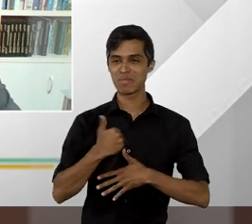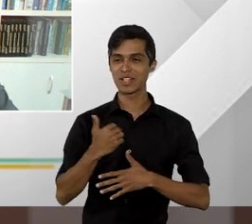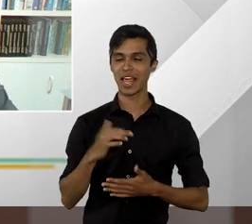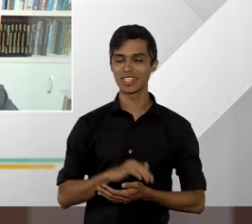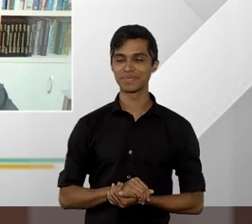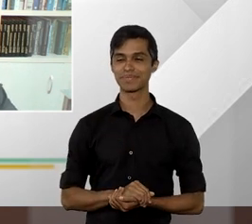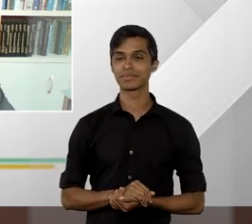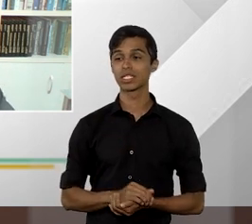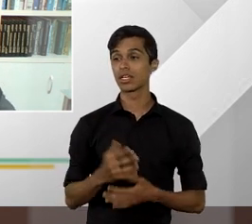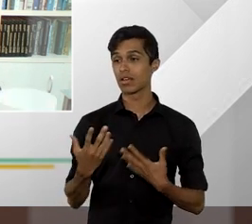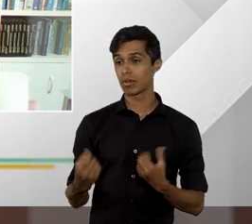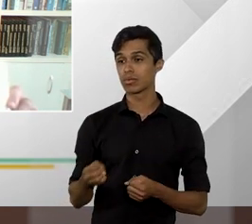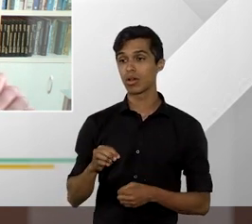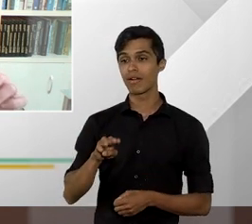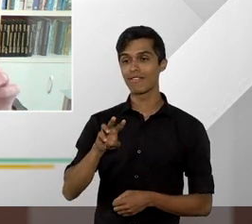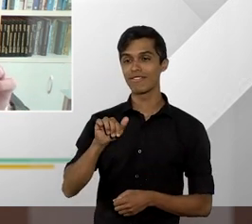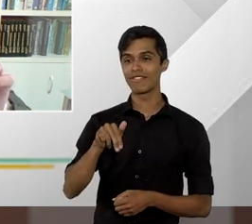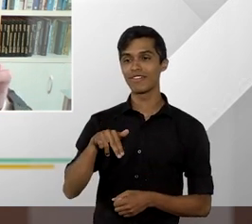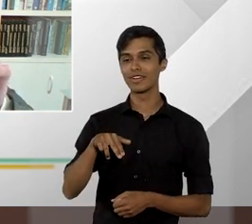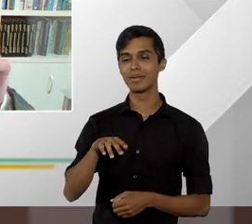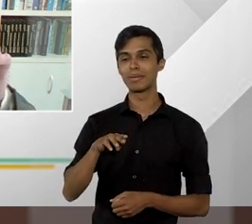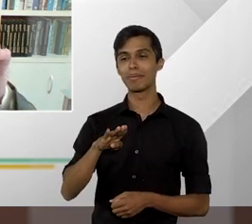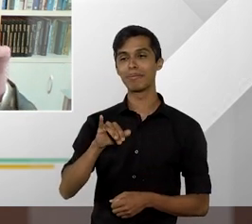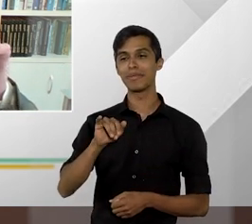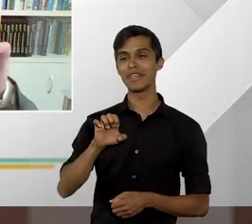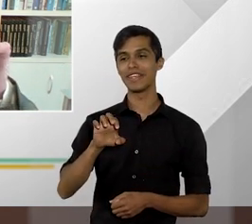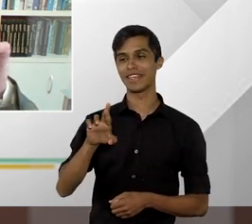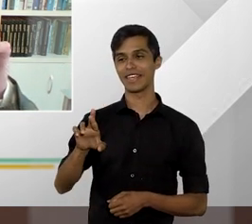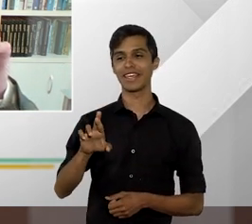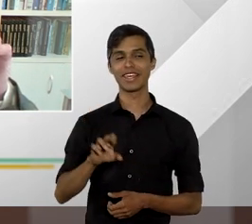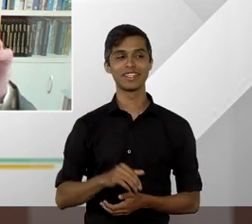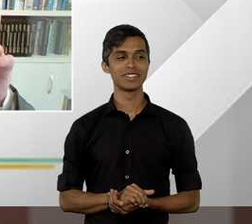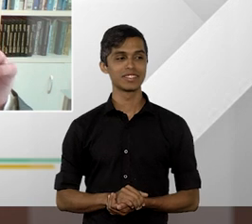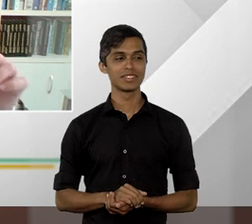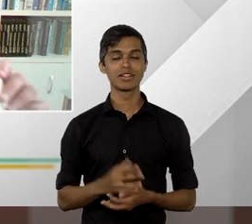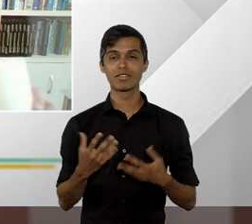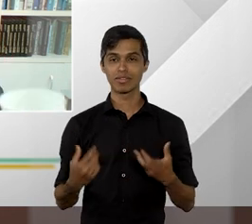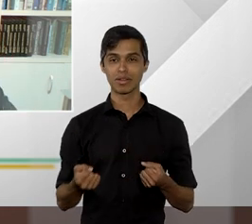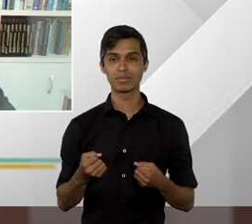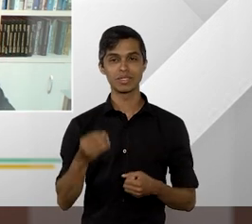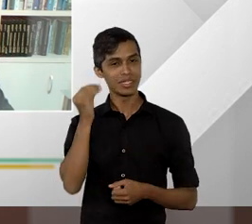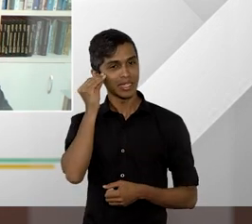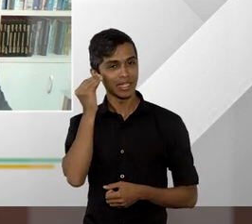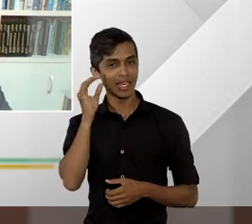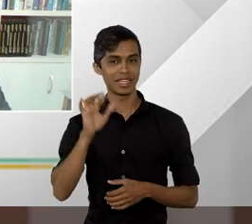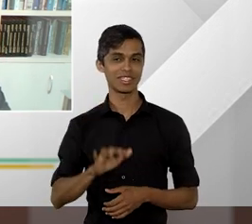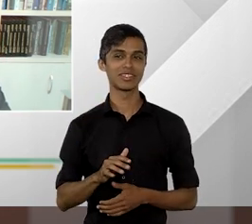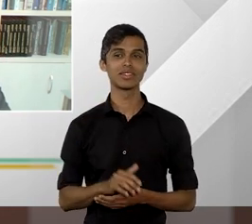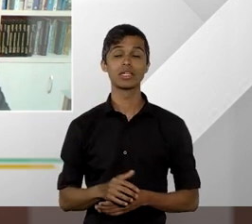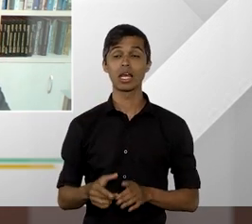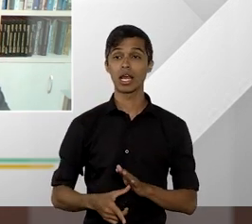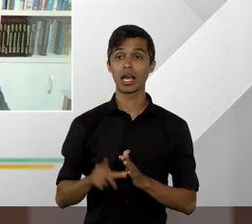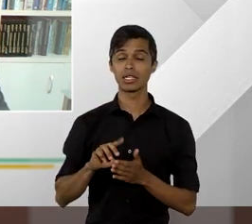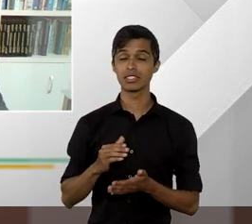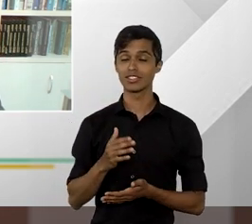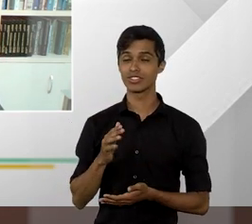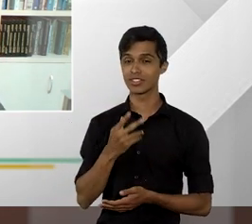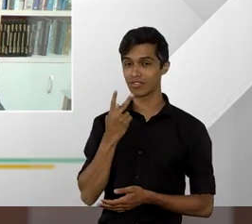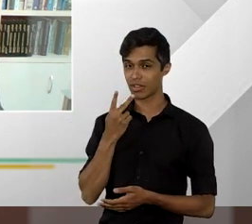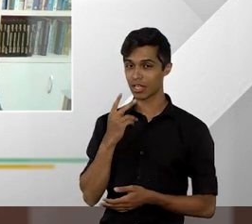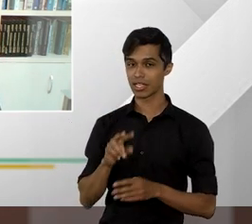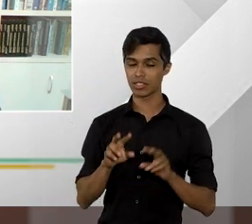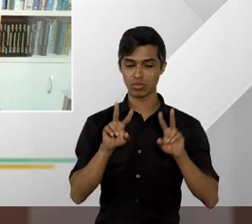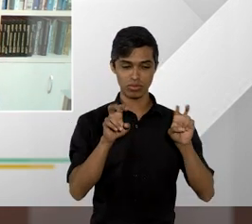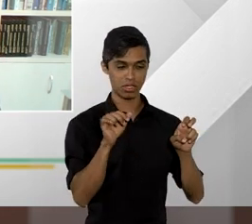o Vambier, como a gente já acertou direito, não é, professor Vambier? Vamos lá. Antes de a gente falar